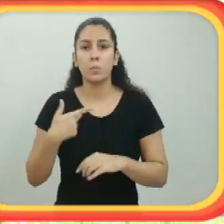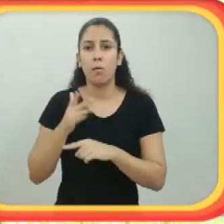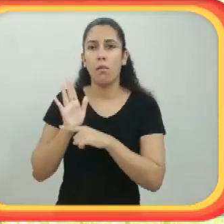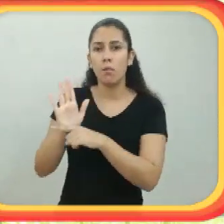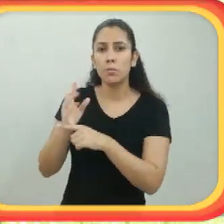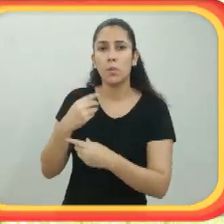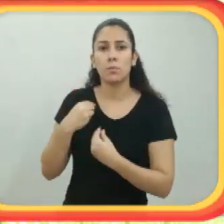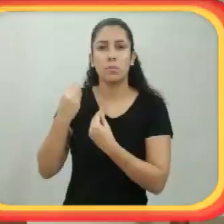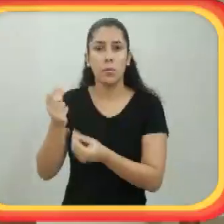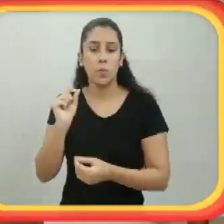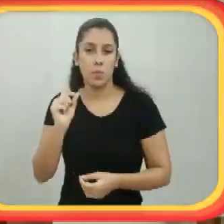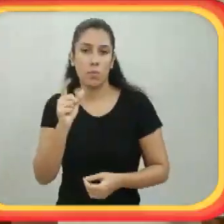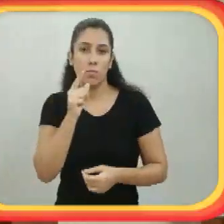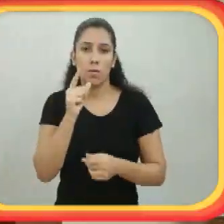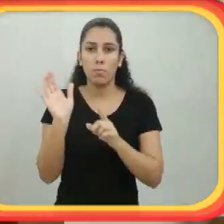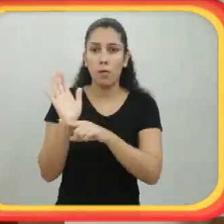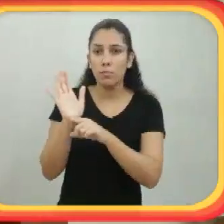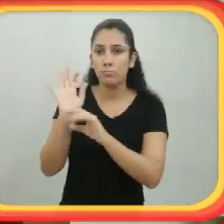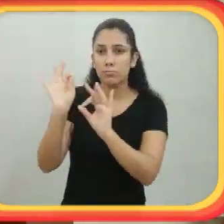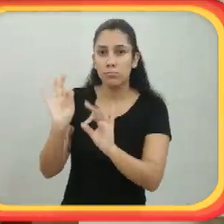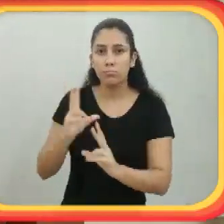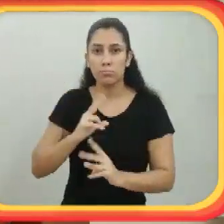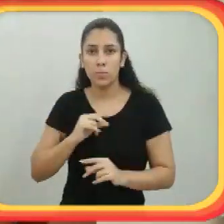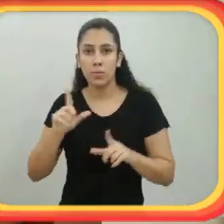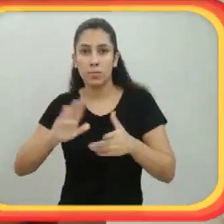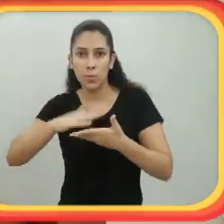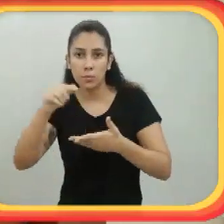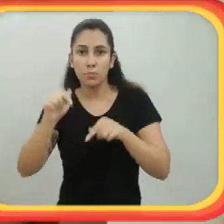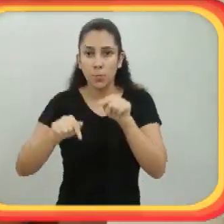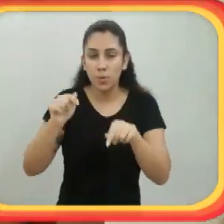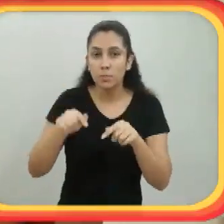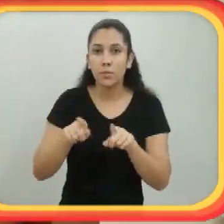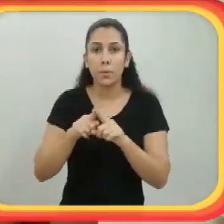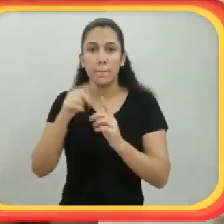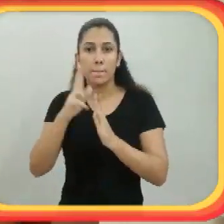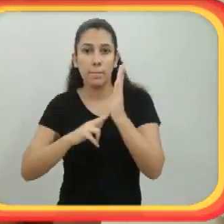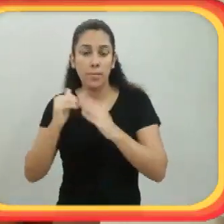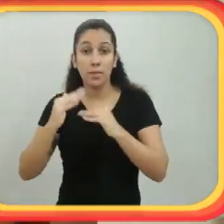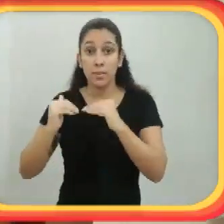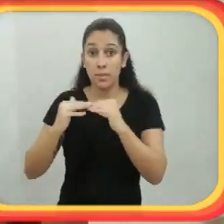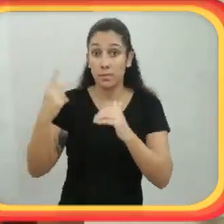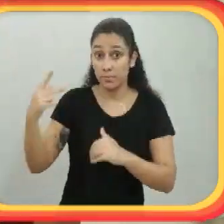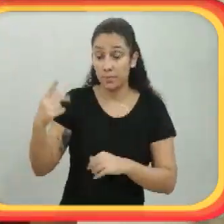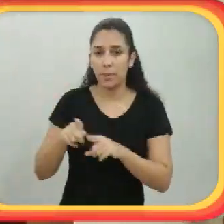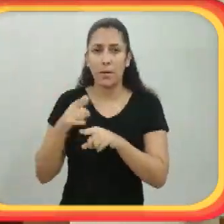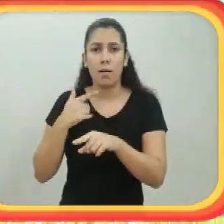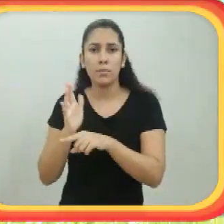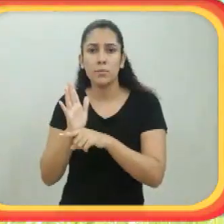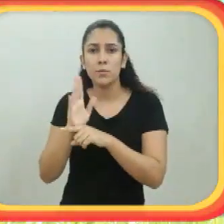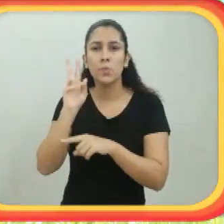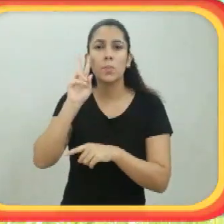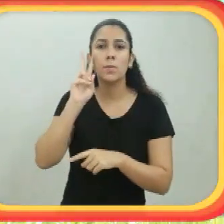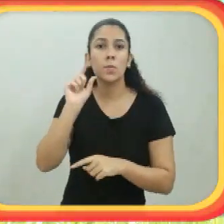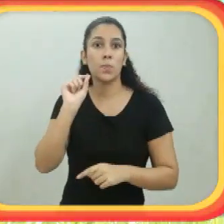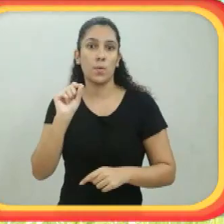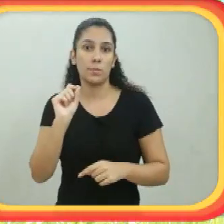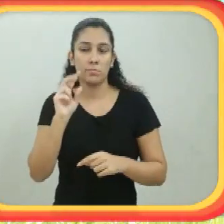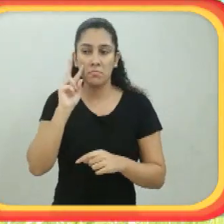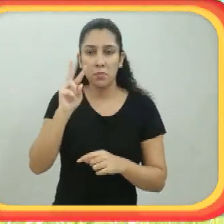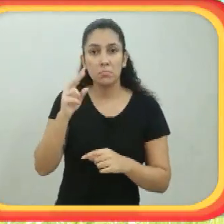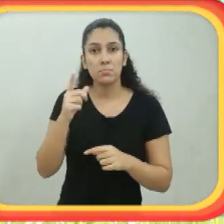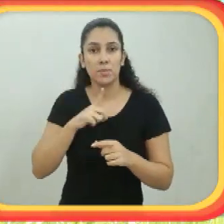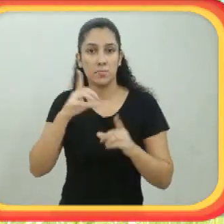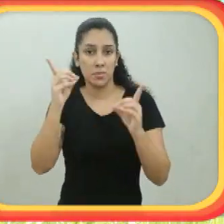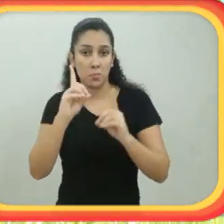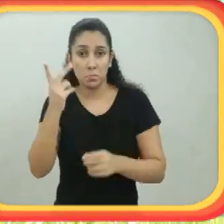boa, vantajosa. Eu ajudo ela dando água, apertando alguns botões do computador. Às vezes eu pinto a unha dela. E também ajudo ela a lembrar as coisas,